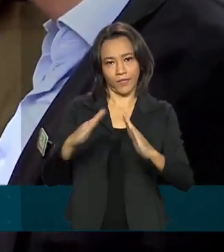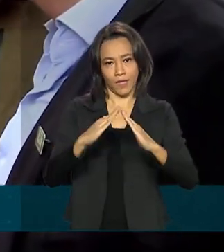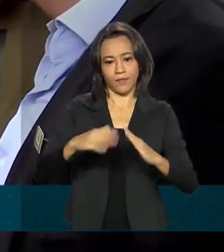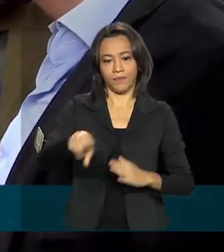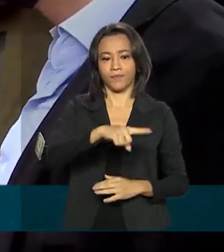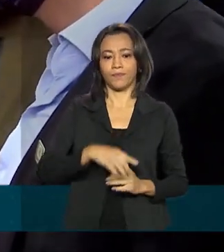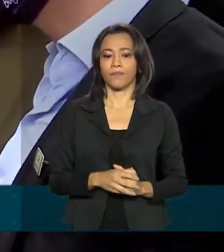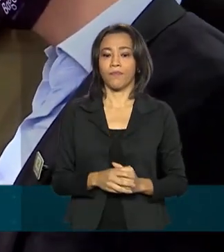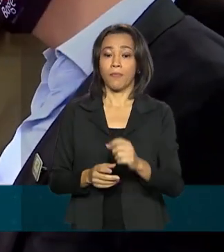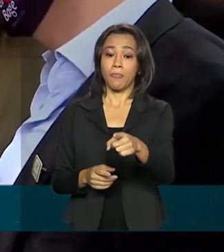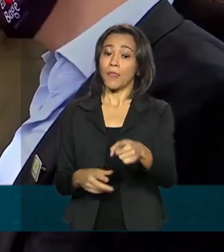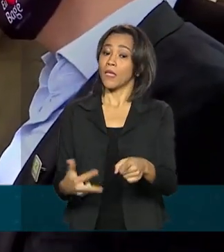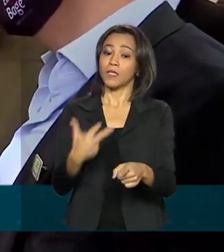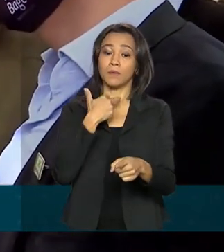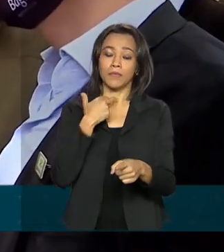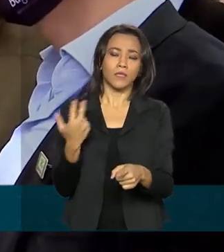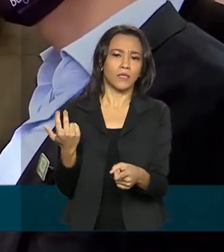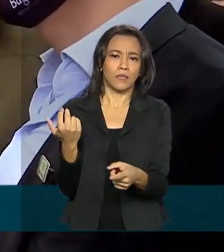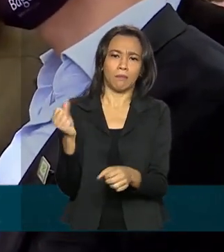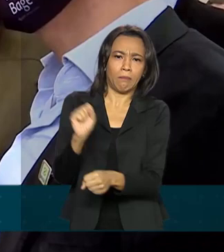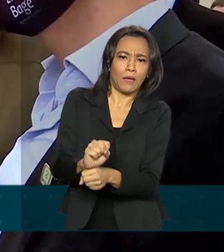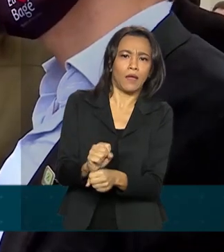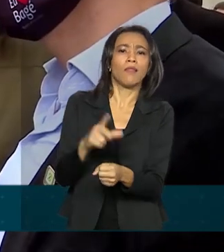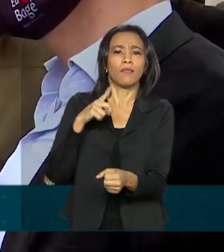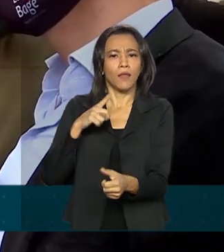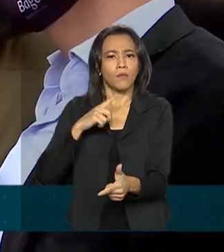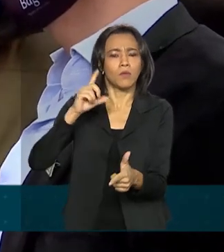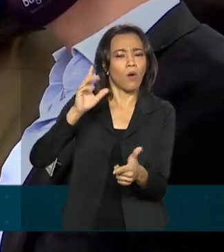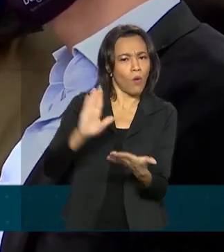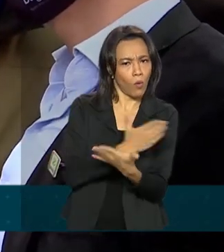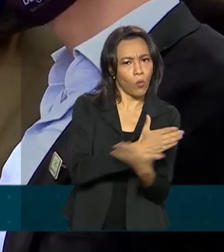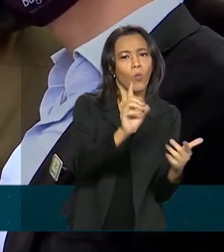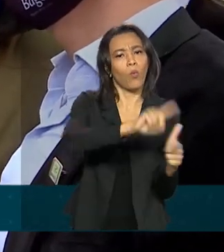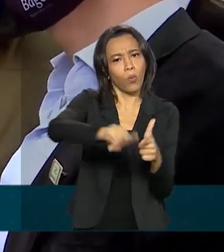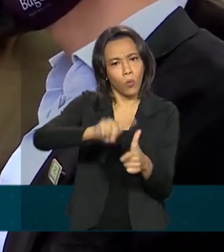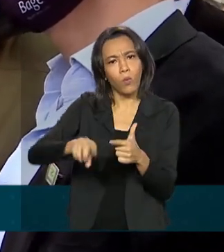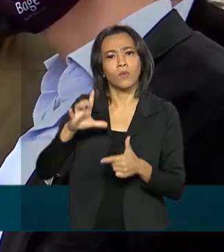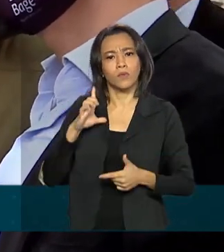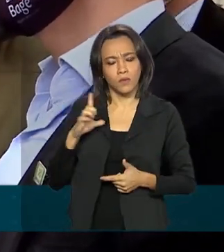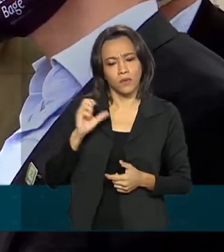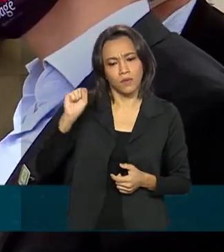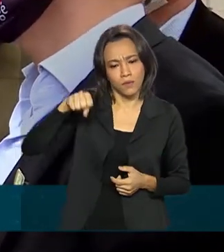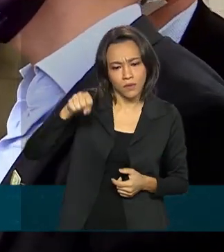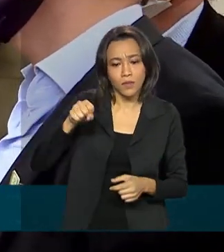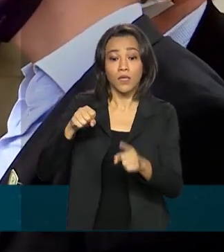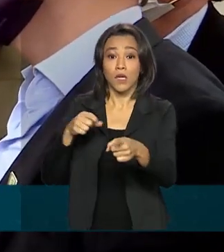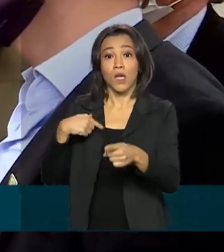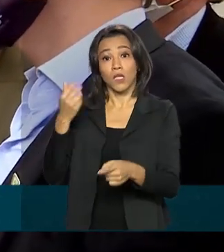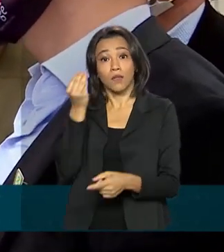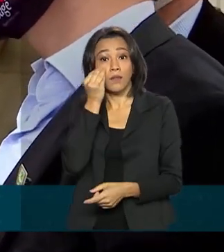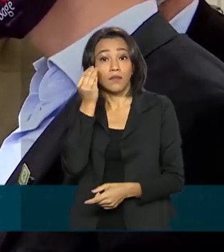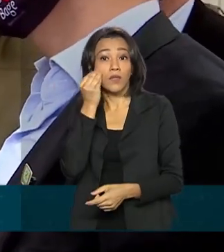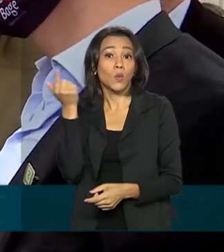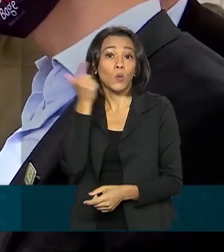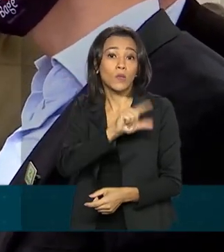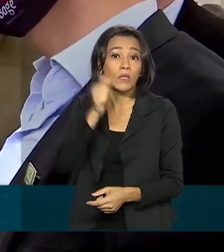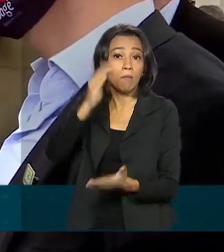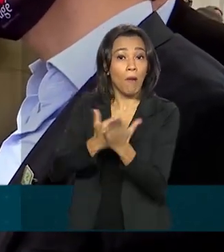deixar a obra parada. Temos problemas de orçamento? Temos, tá? Estamos tentando arranjar recursos para que as obras